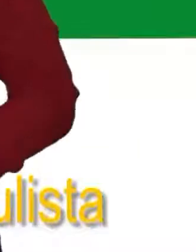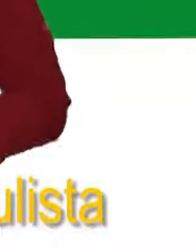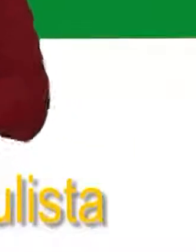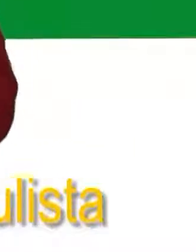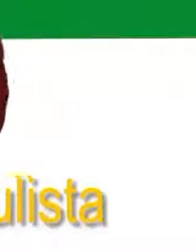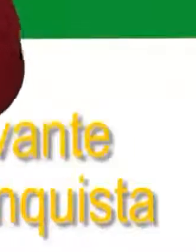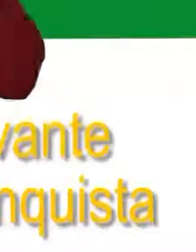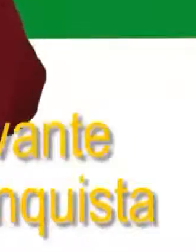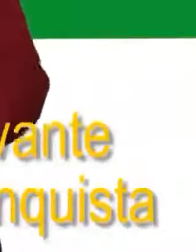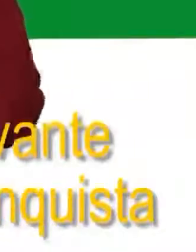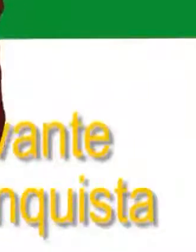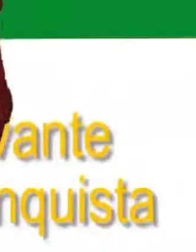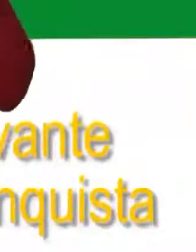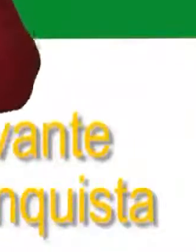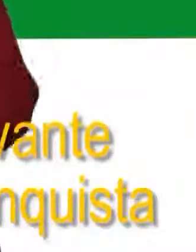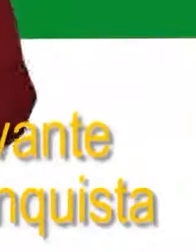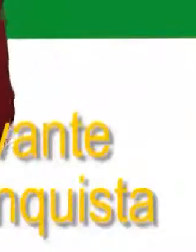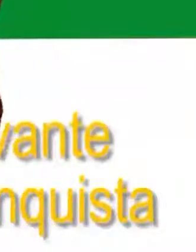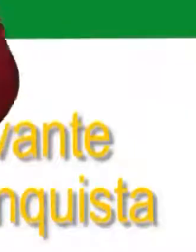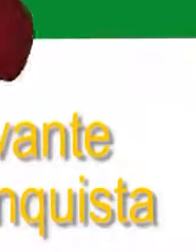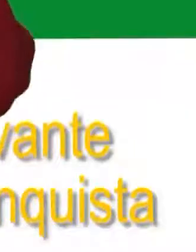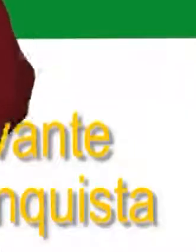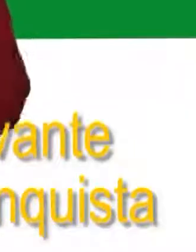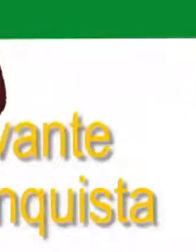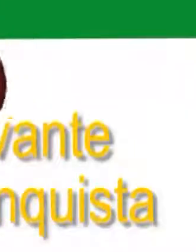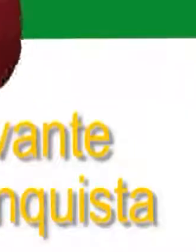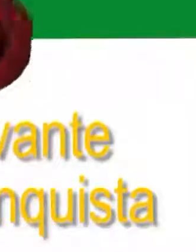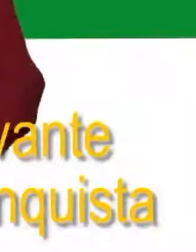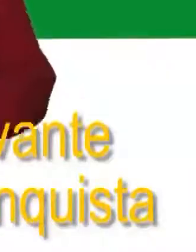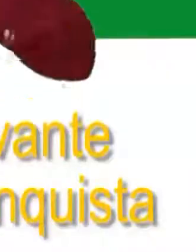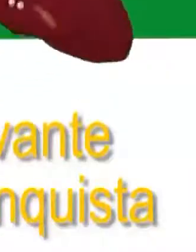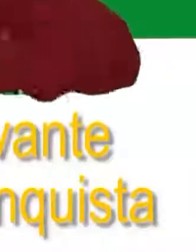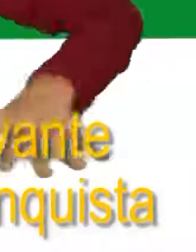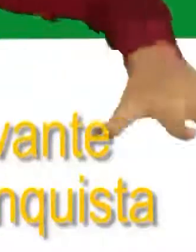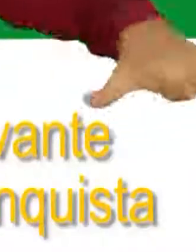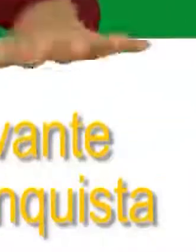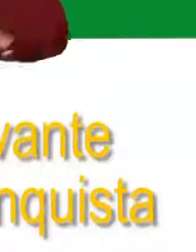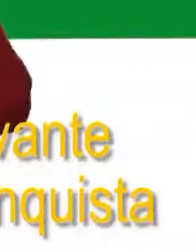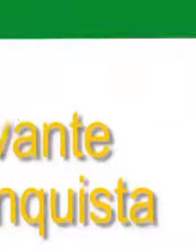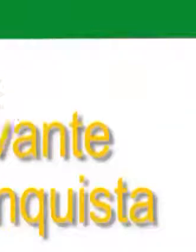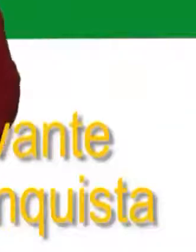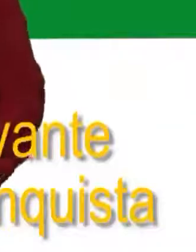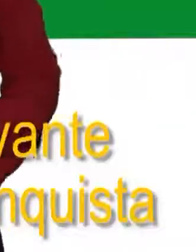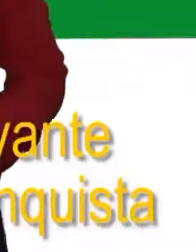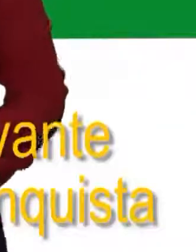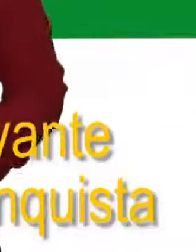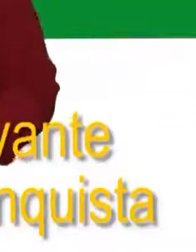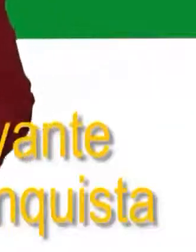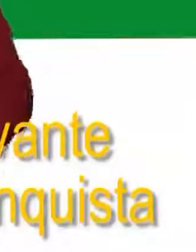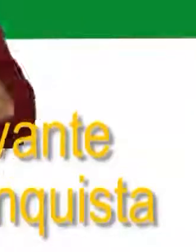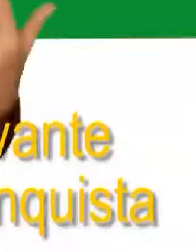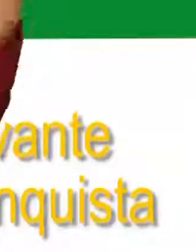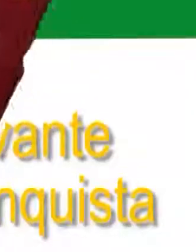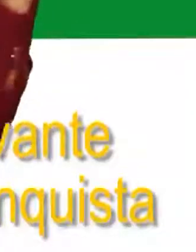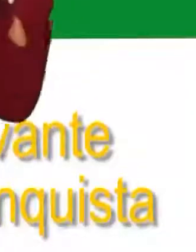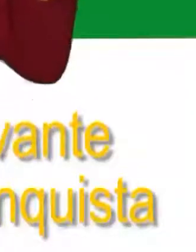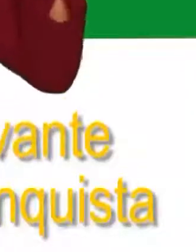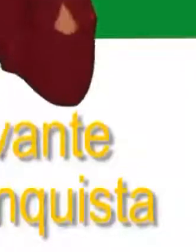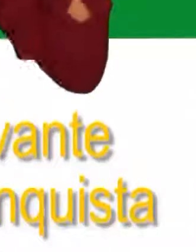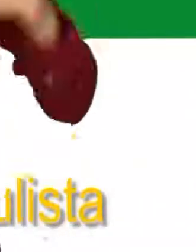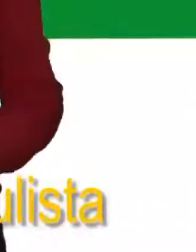terra paulista. Avante, avante, avante, do galardão de